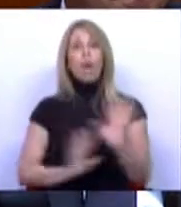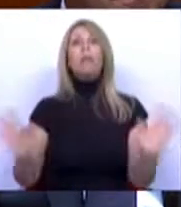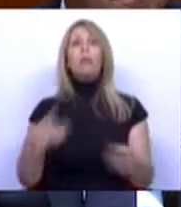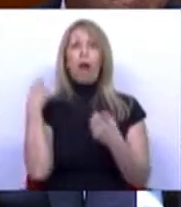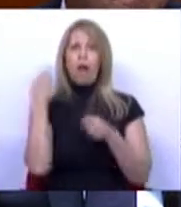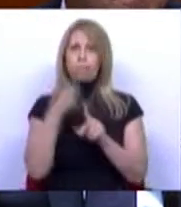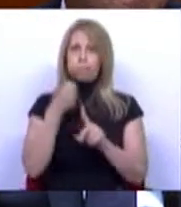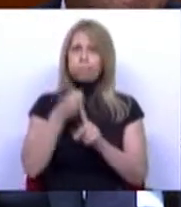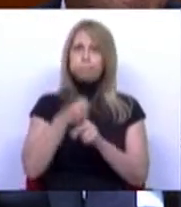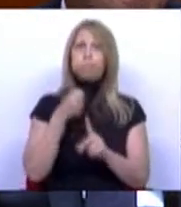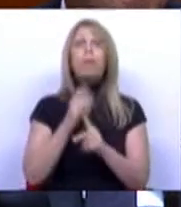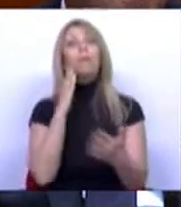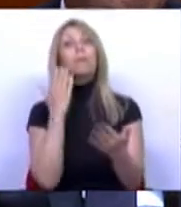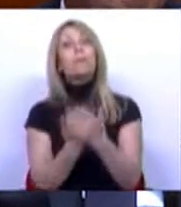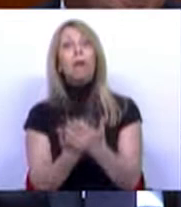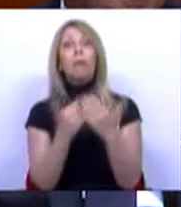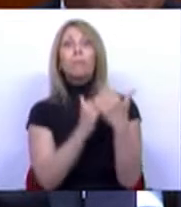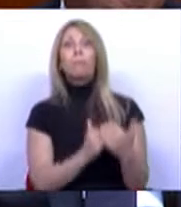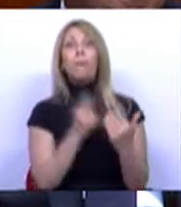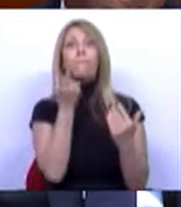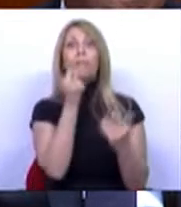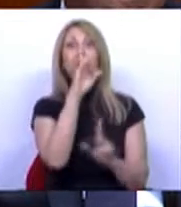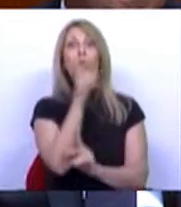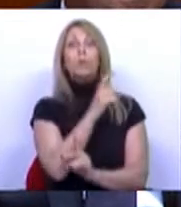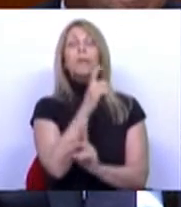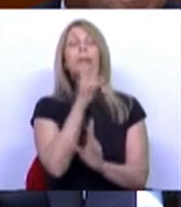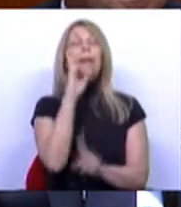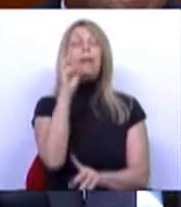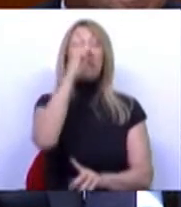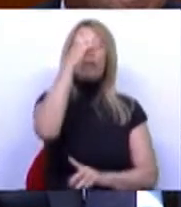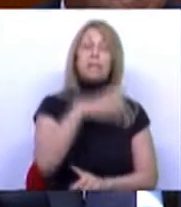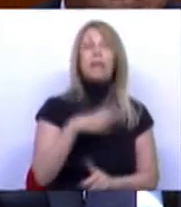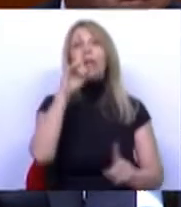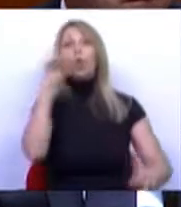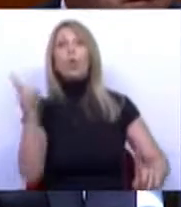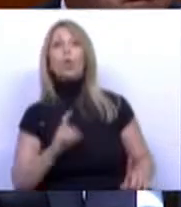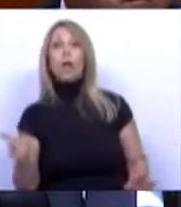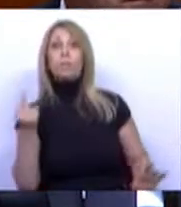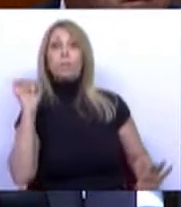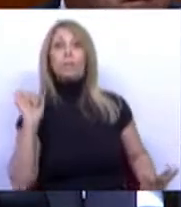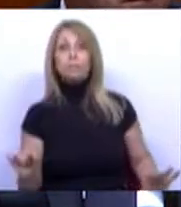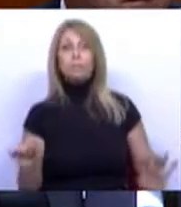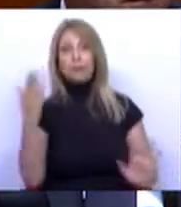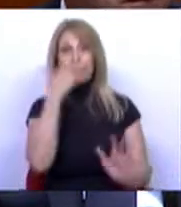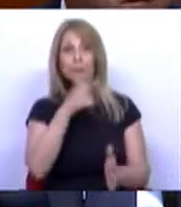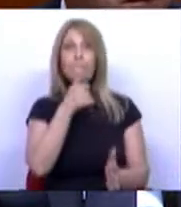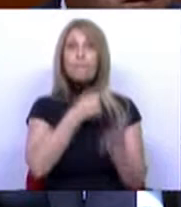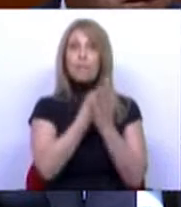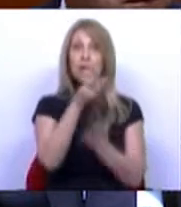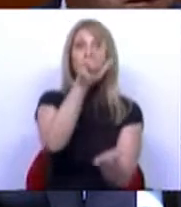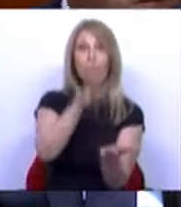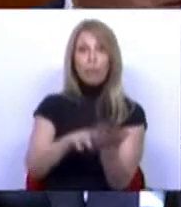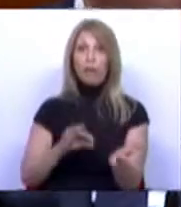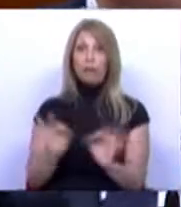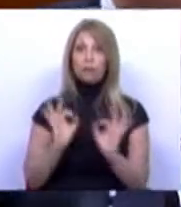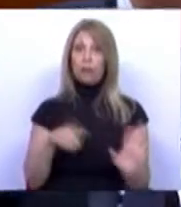preço da eletricidade do preço do gás. se essa medida for aprovada como nós a propusemos, e tendo por